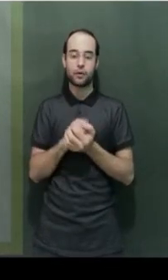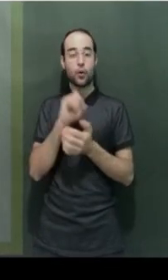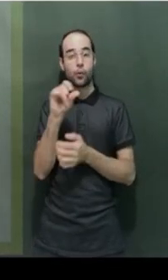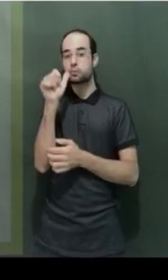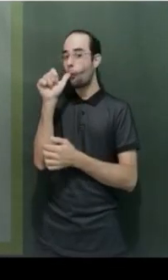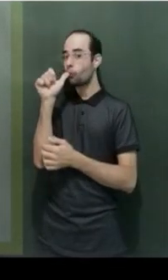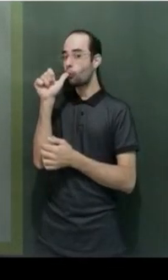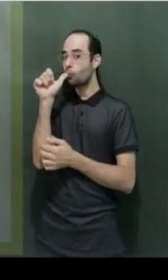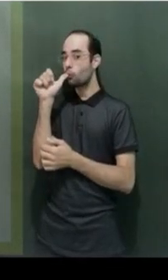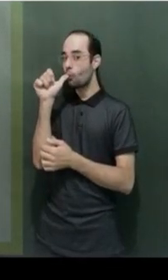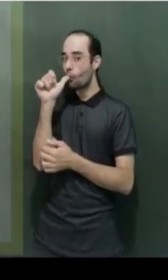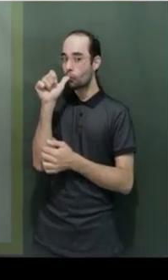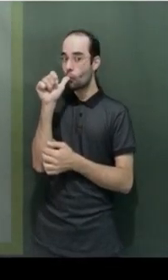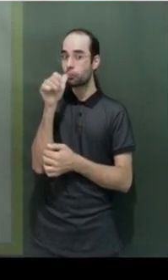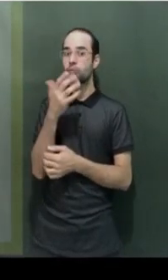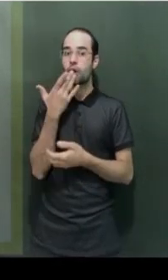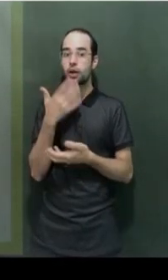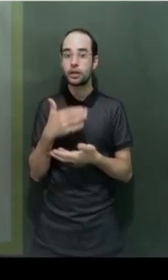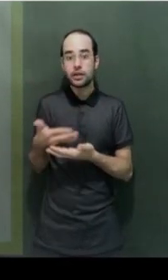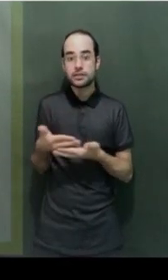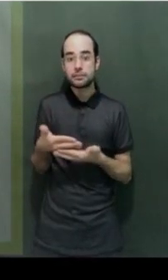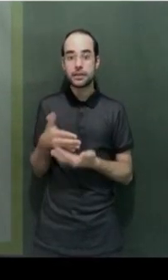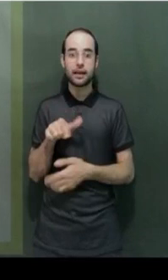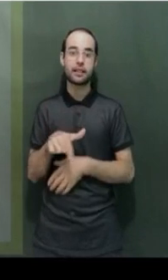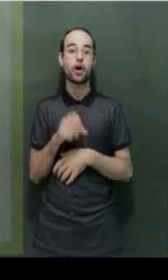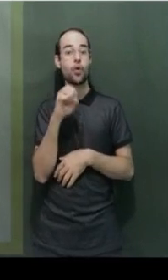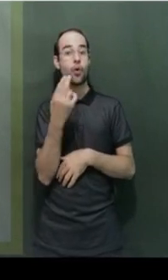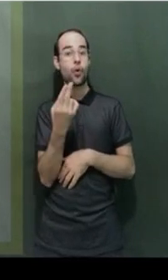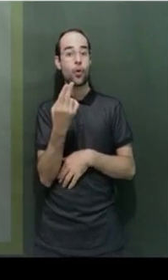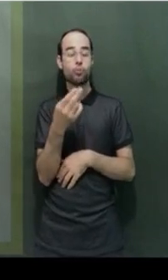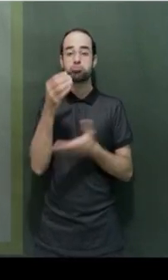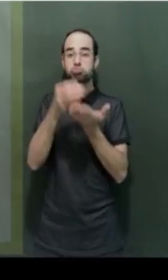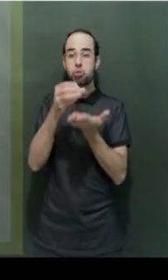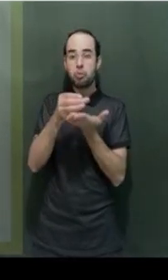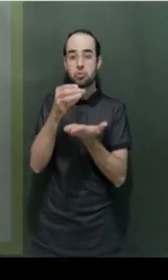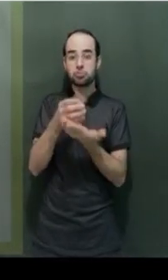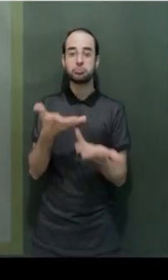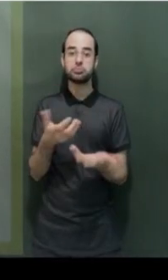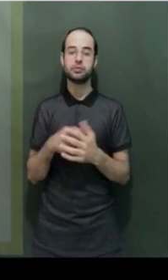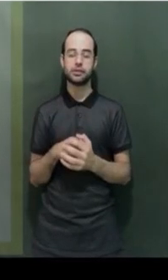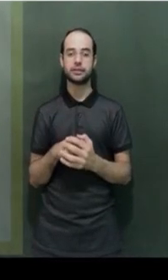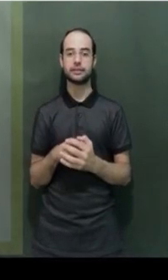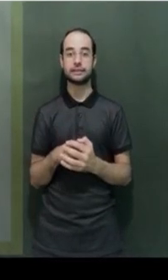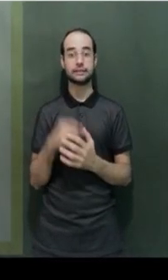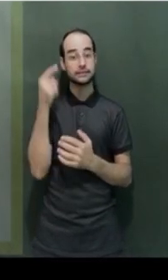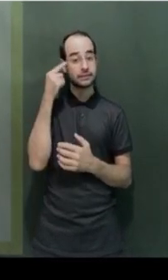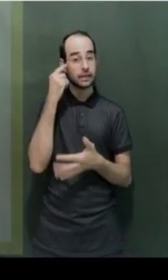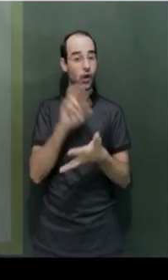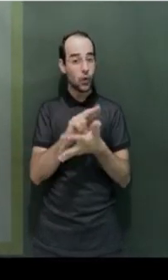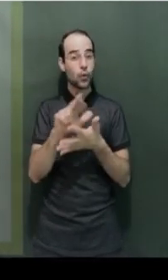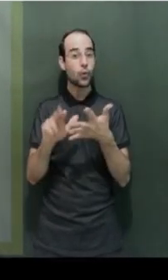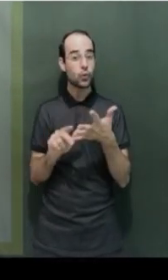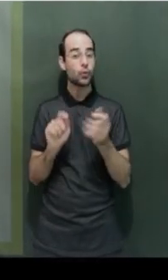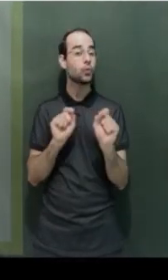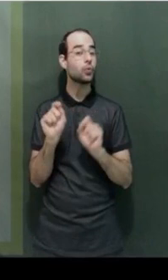eu poderia ter uma mamadeira, no caso de uma criança pequena, ou eu poderia ter um copo. Então, pensando nessas